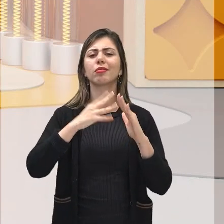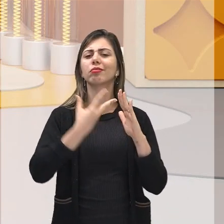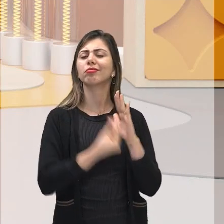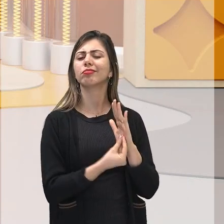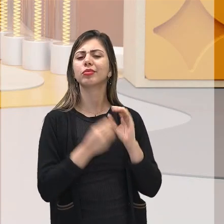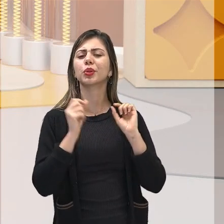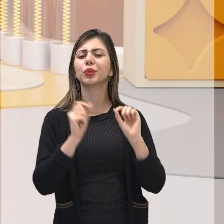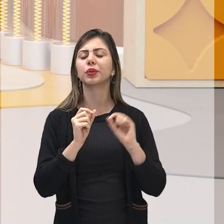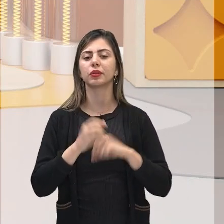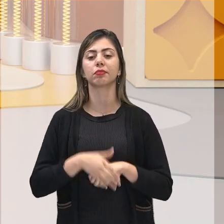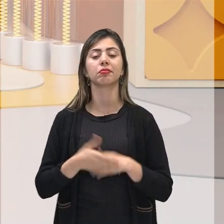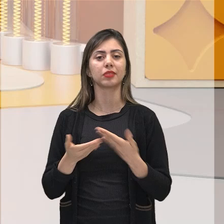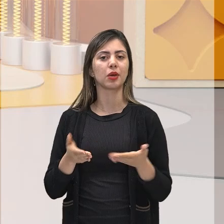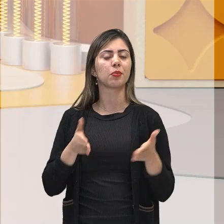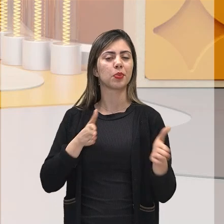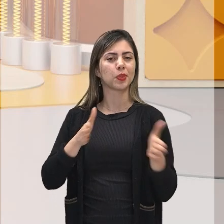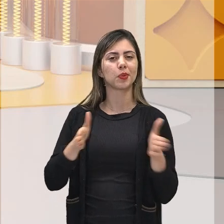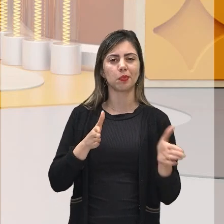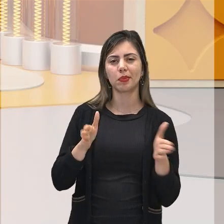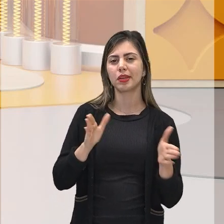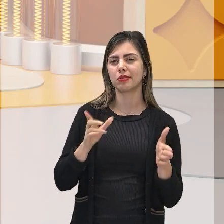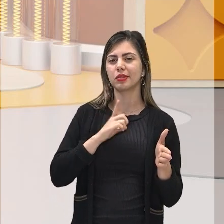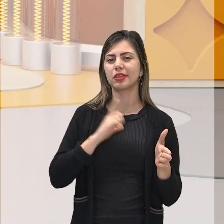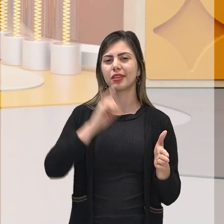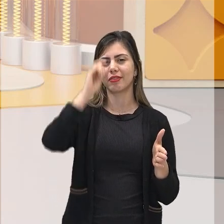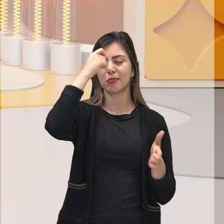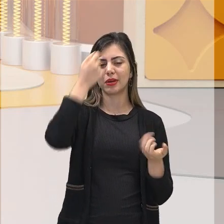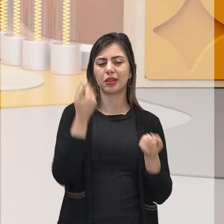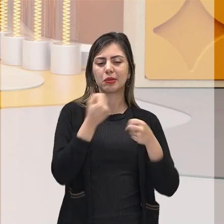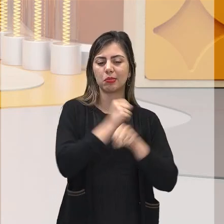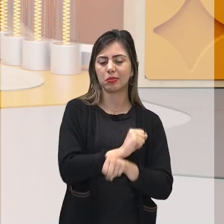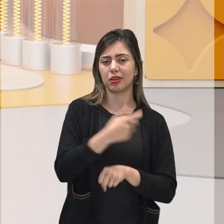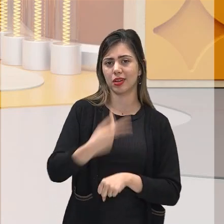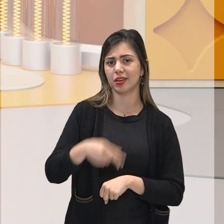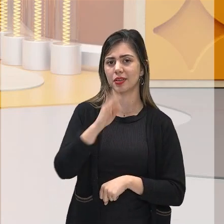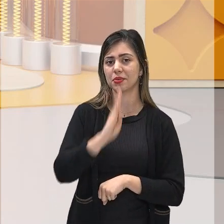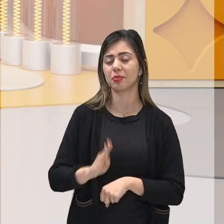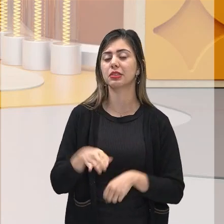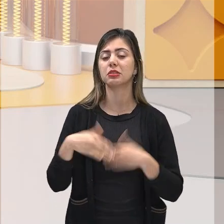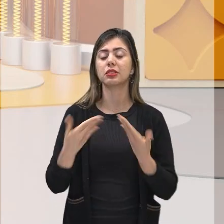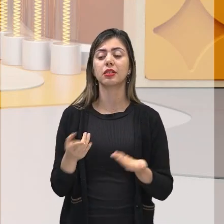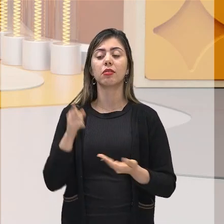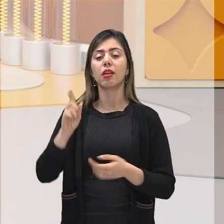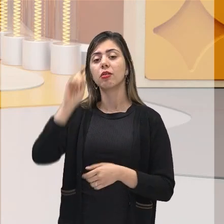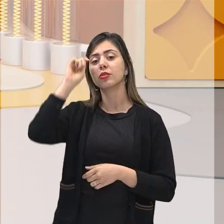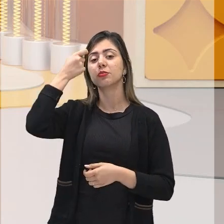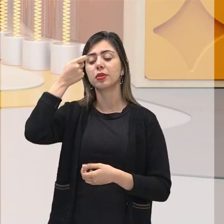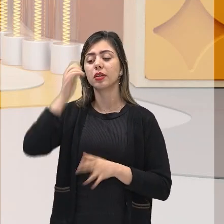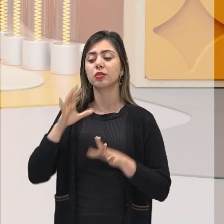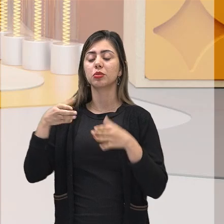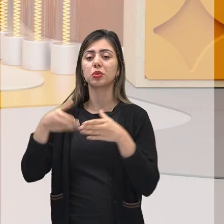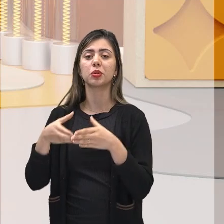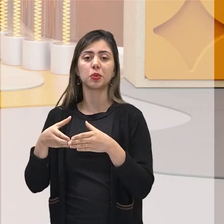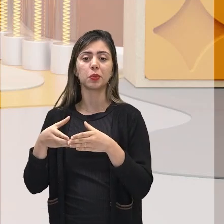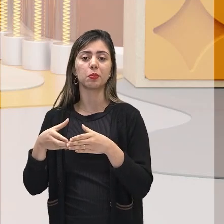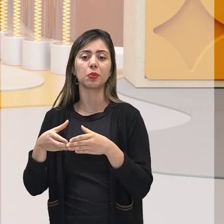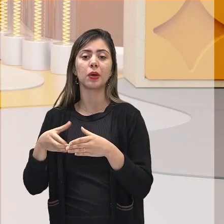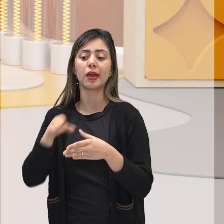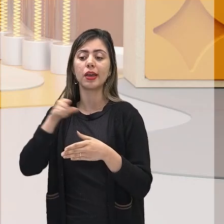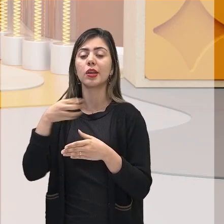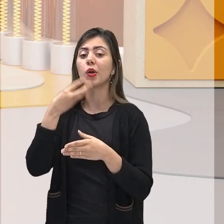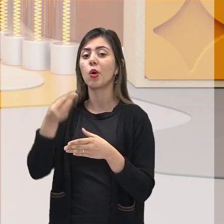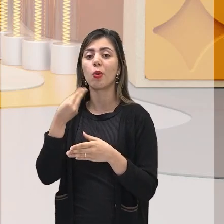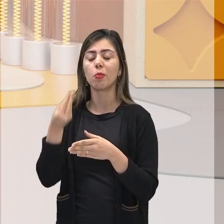época que a escravidão estava atuante no Brasil, muitos negros escravizados fugiam ali das suas